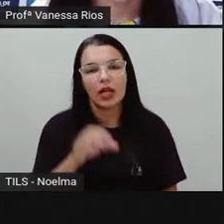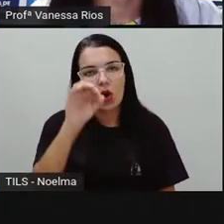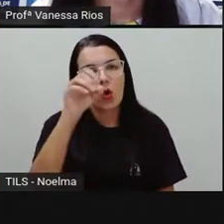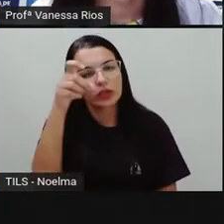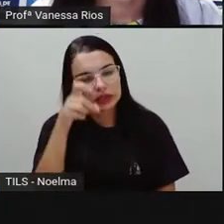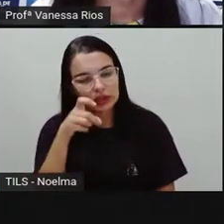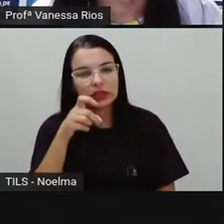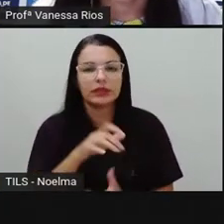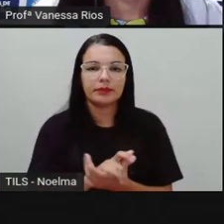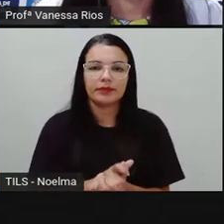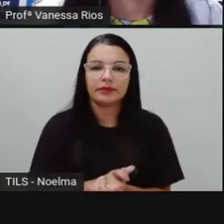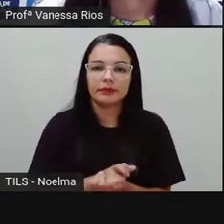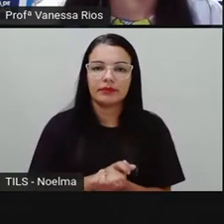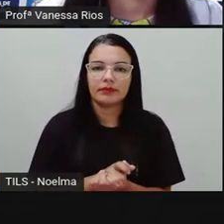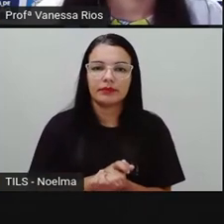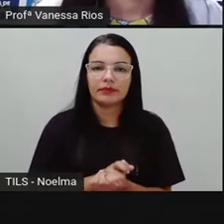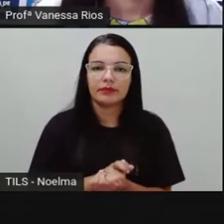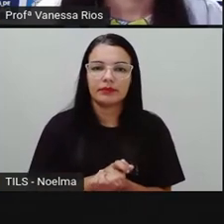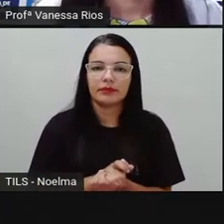oxigênio.